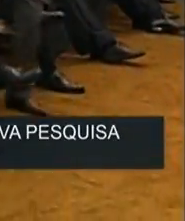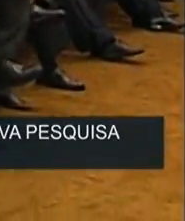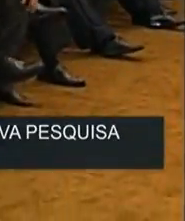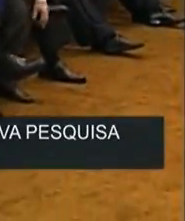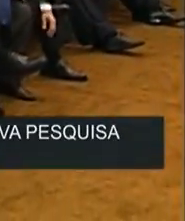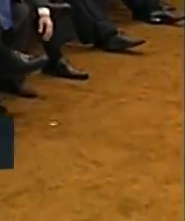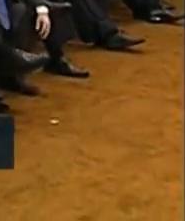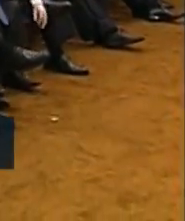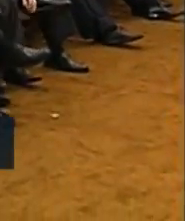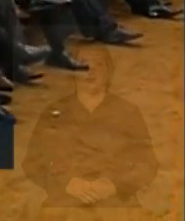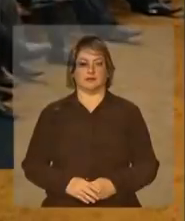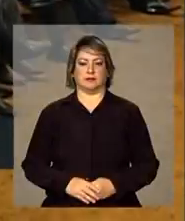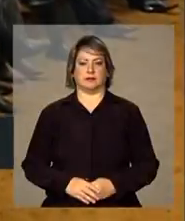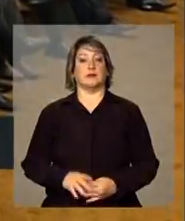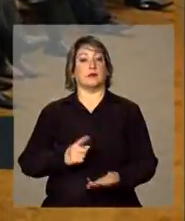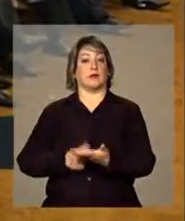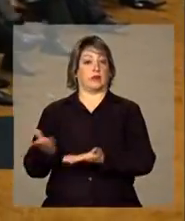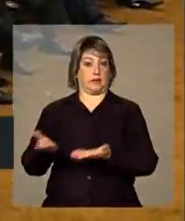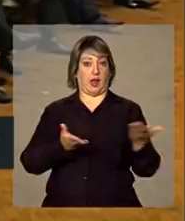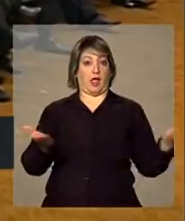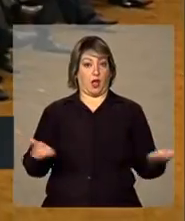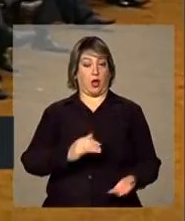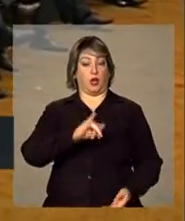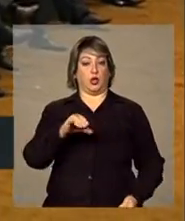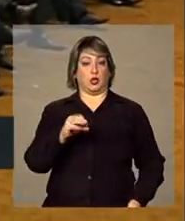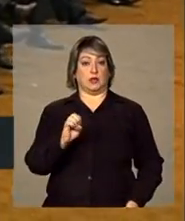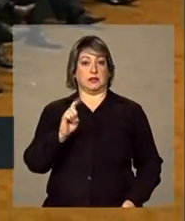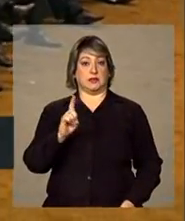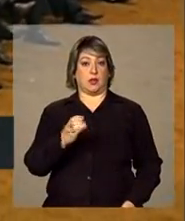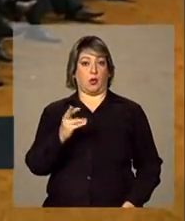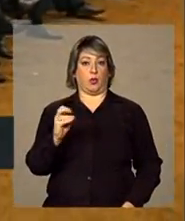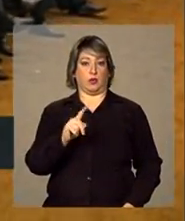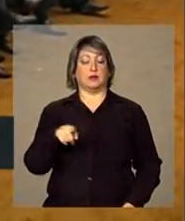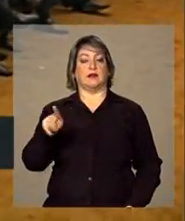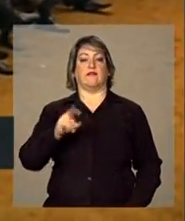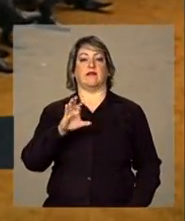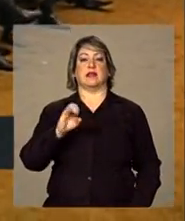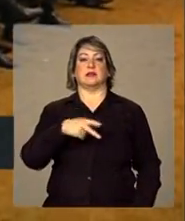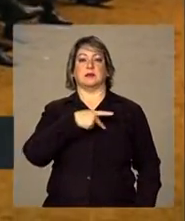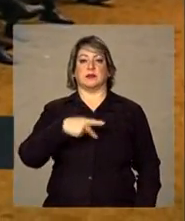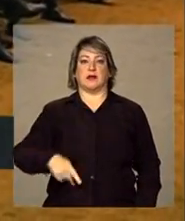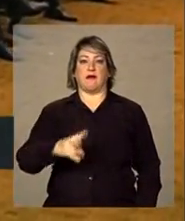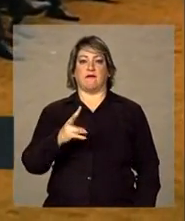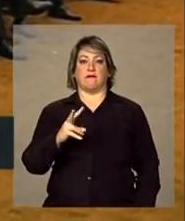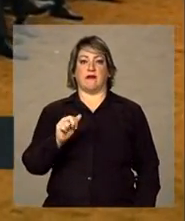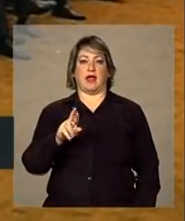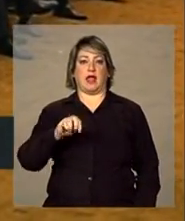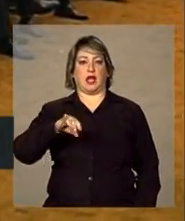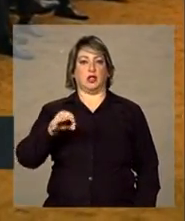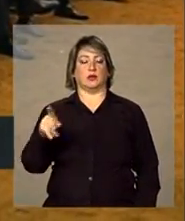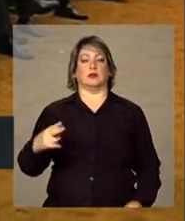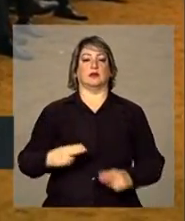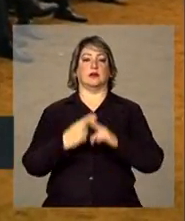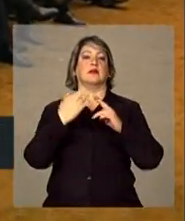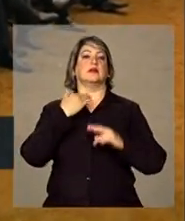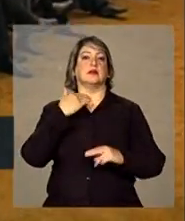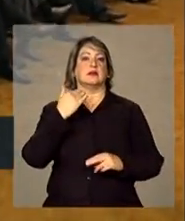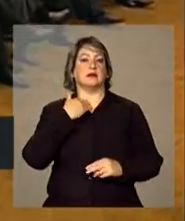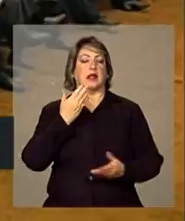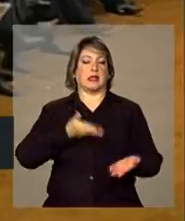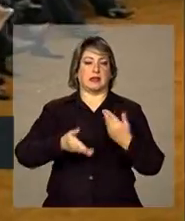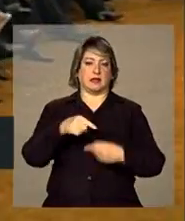Convidamos agora o senhor José Henrique Marques da Cruz, vice-presidente de Varejo e Atendimento da Caixa Econômica Federal,